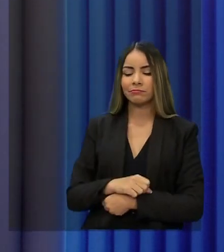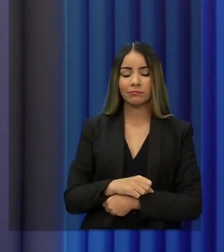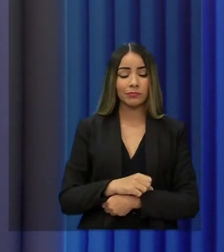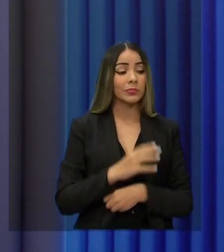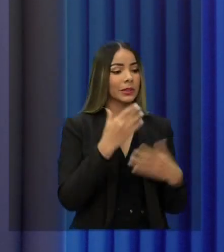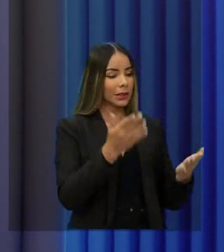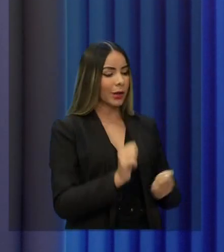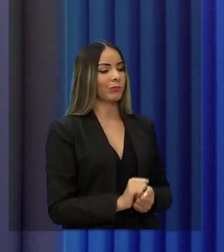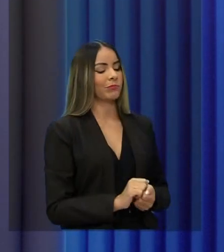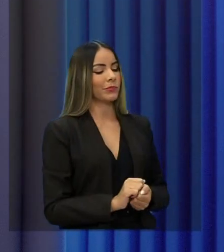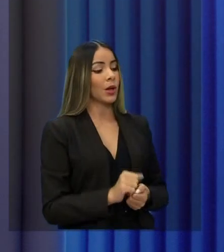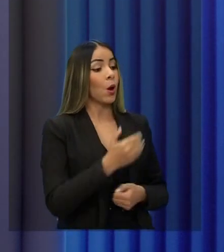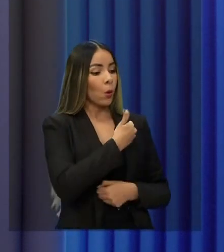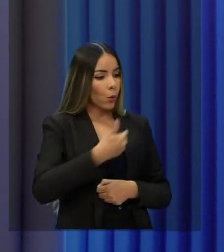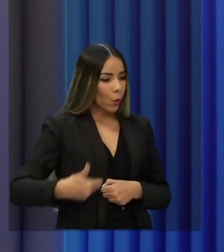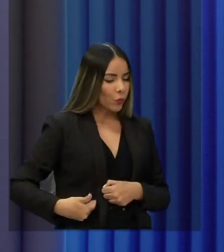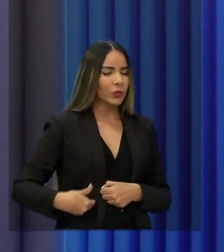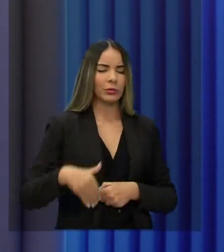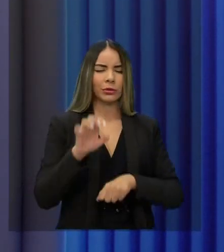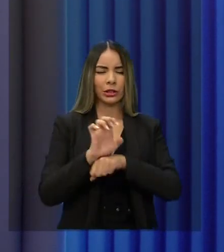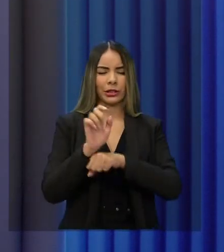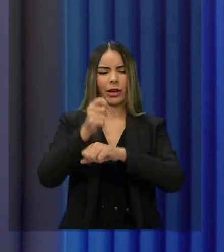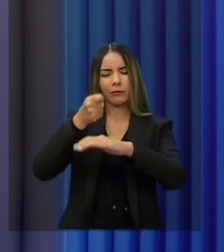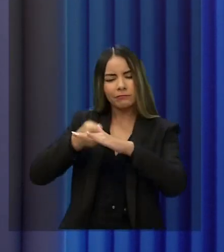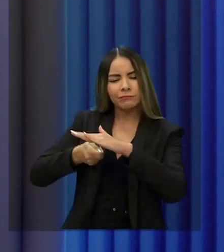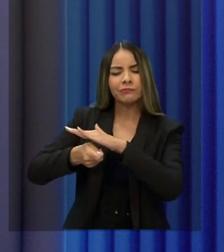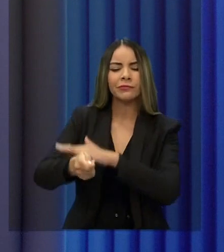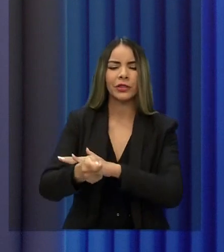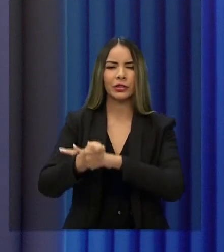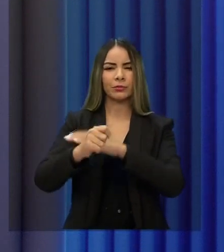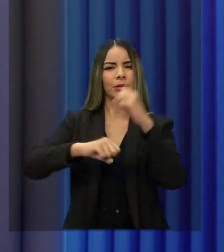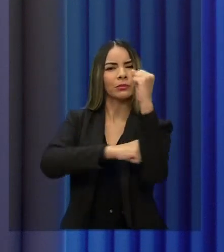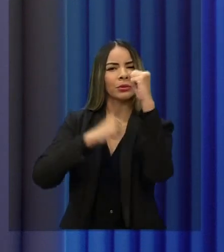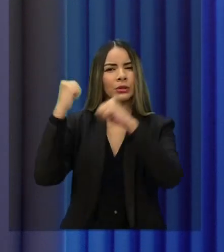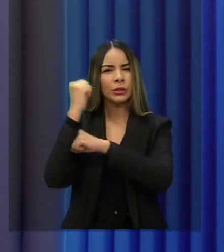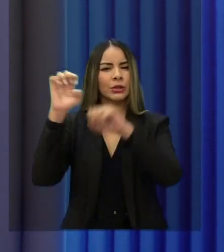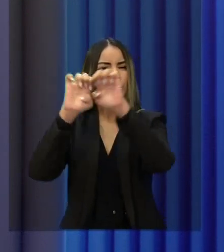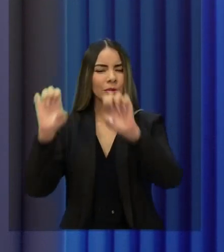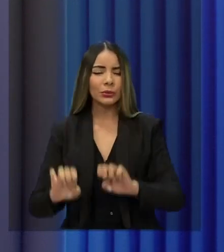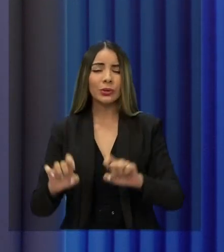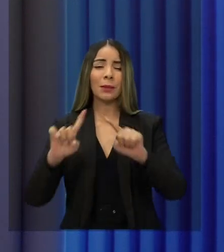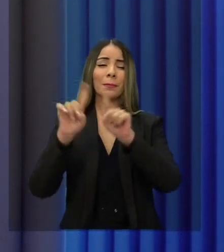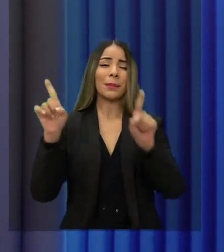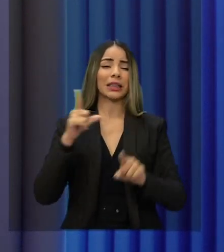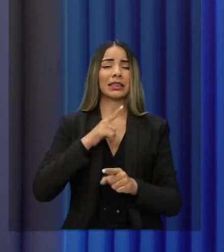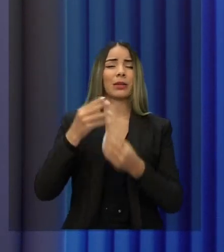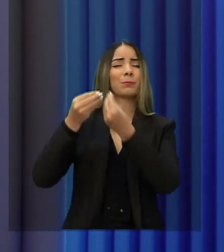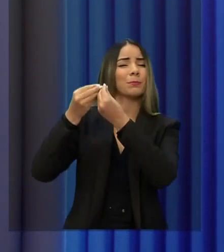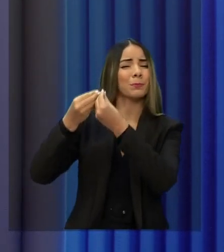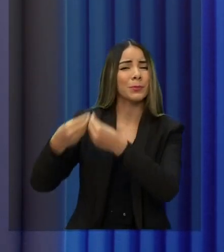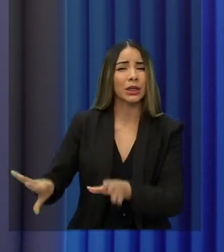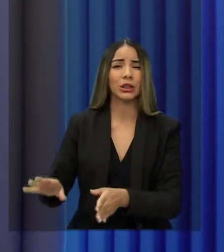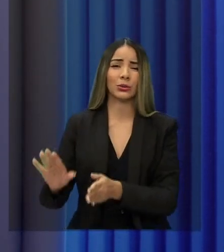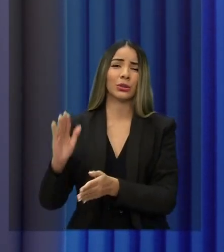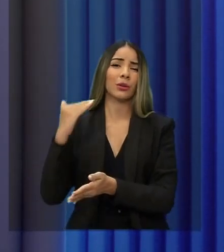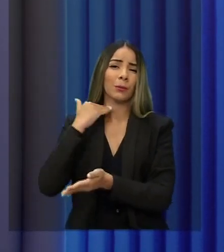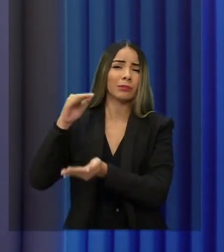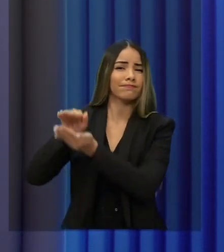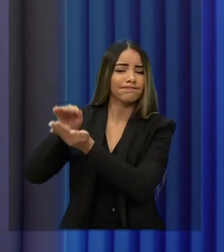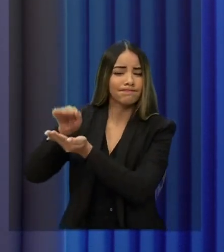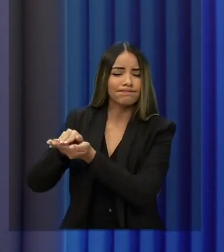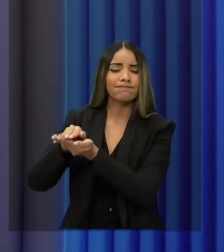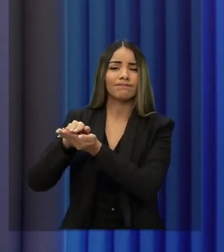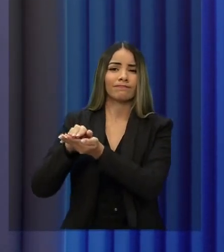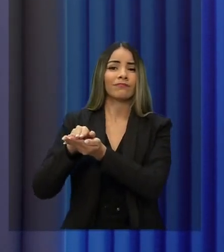do Estado tem feito investimentos em infraestrutura que tem gerado sérios prejuízos aos cofres públicos e ao bolso do contribuinte cearense. Um exemplo é o